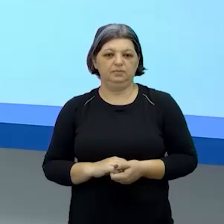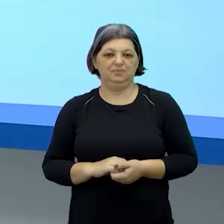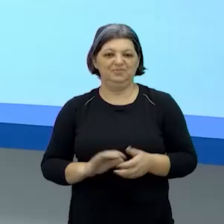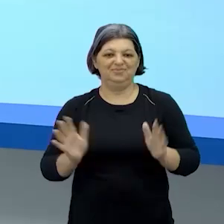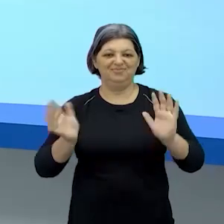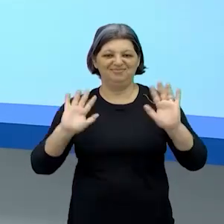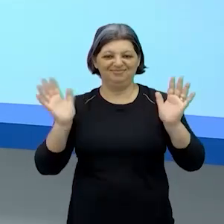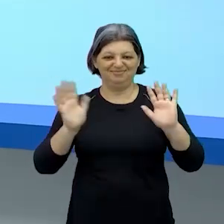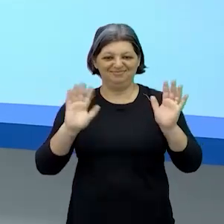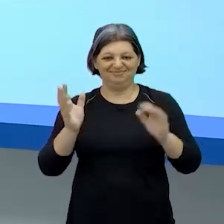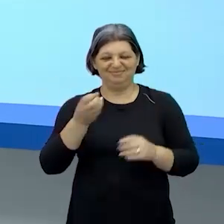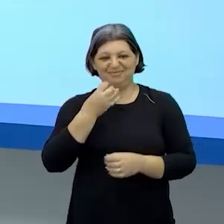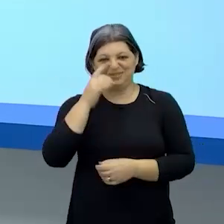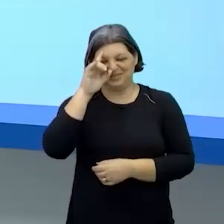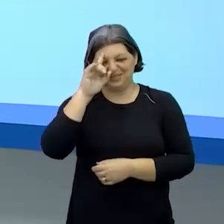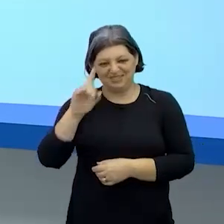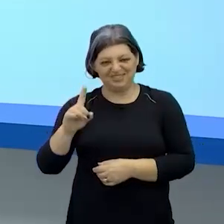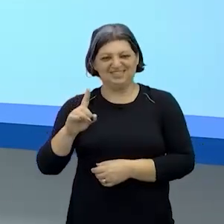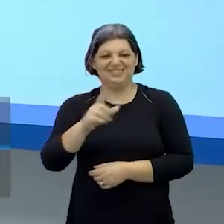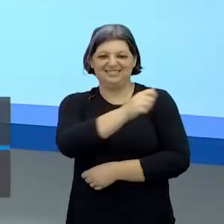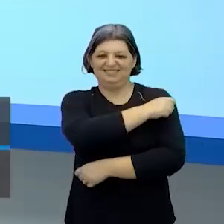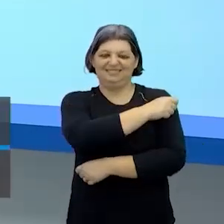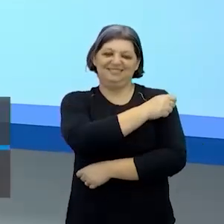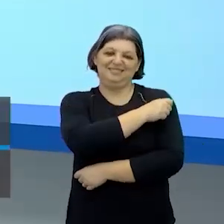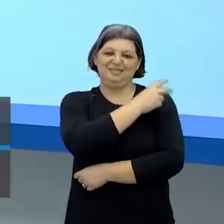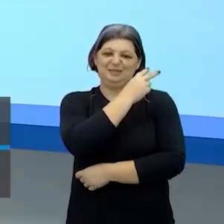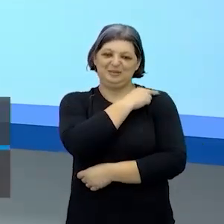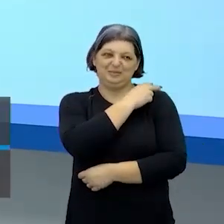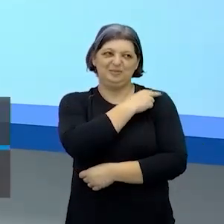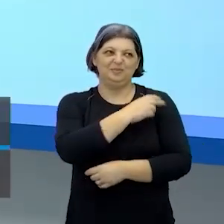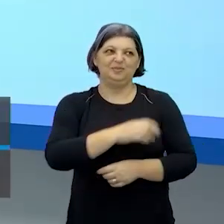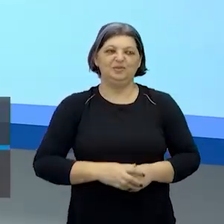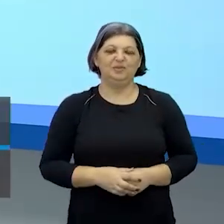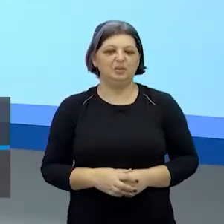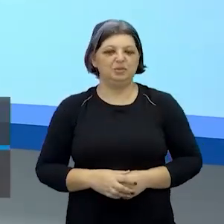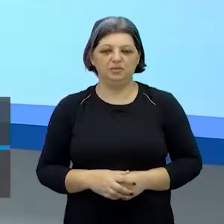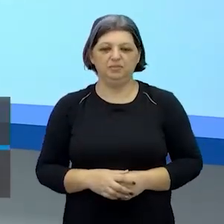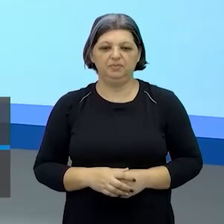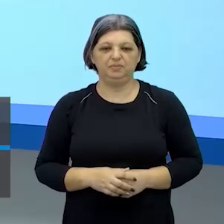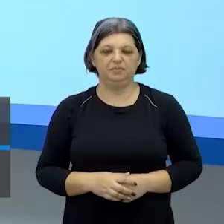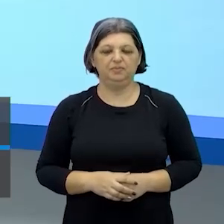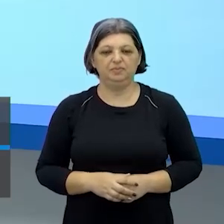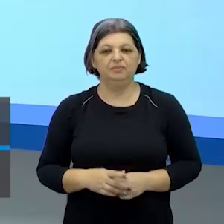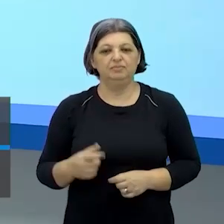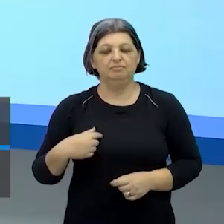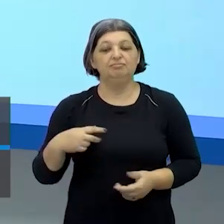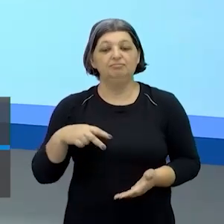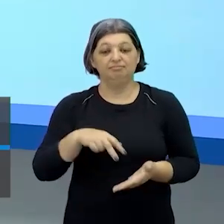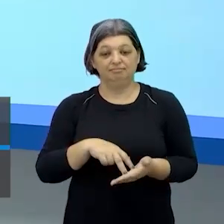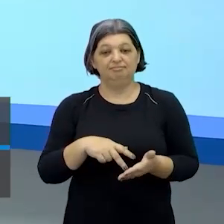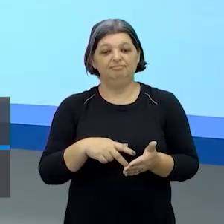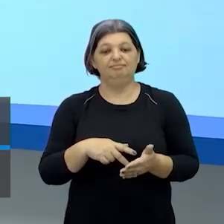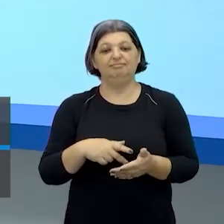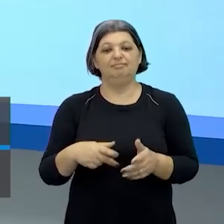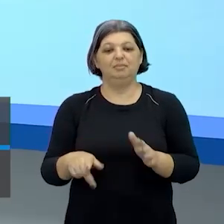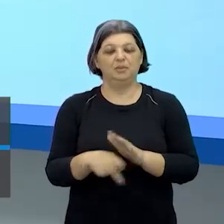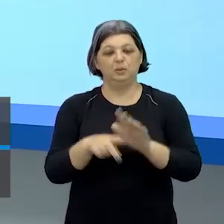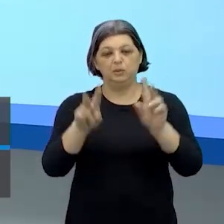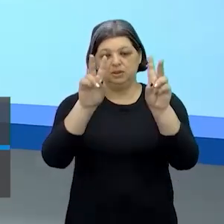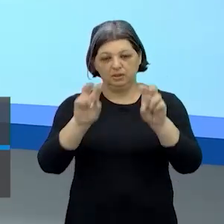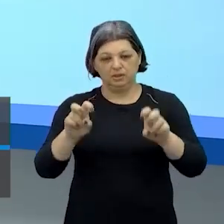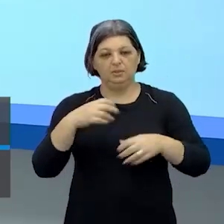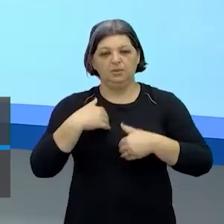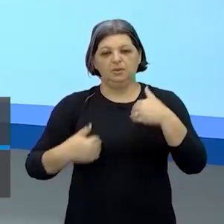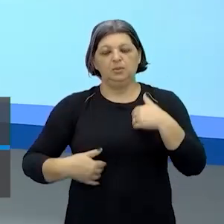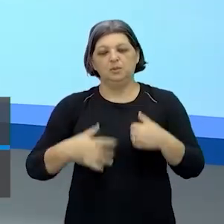Olá, muito bom dia estudantes do segundo ano que estão comigo aqui trabalhando corpo saúde linguagens